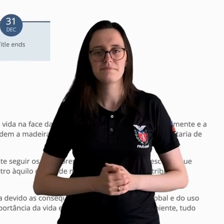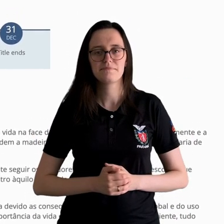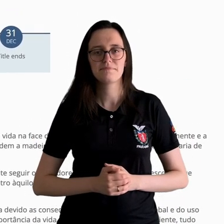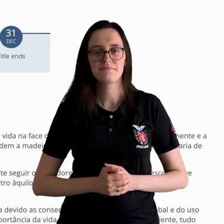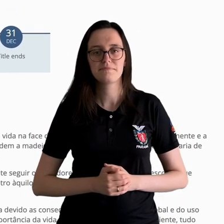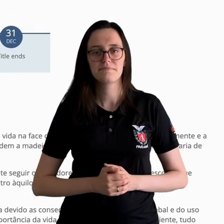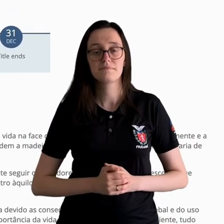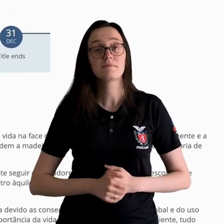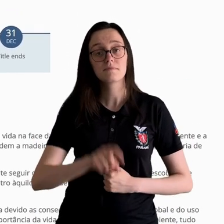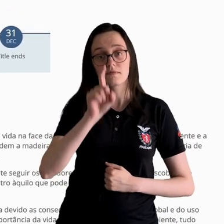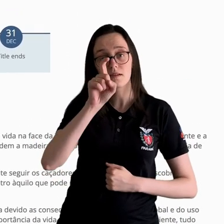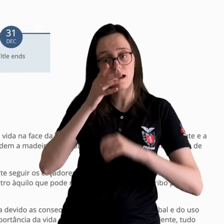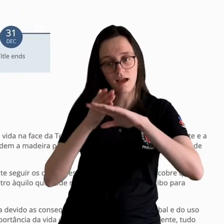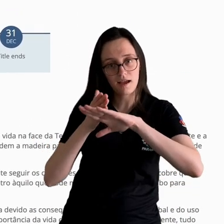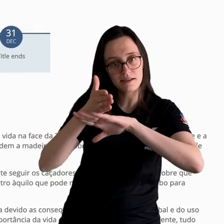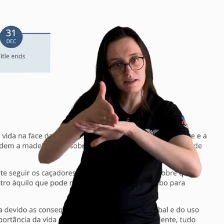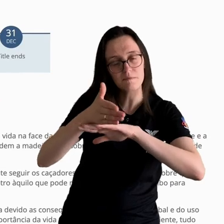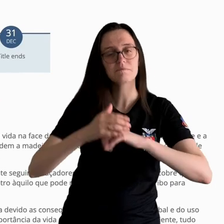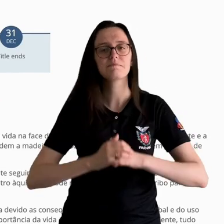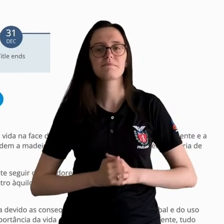Clique em Acessar.